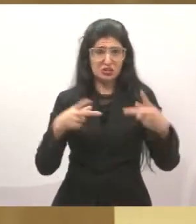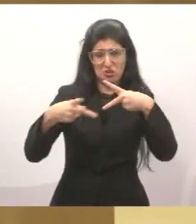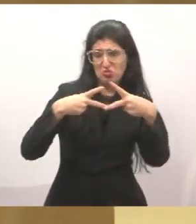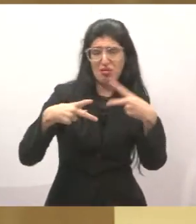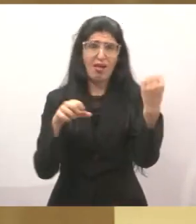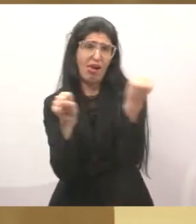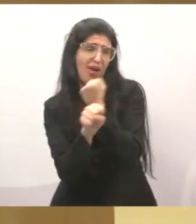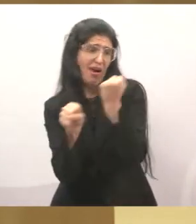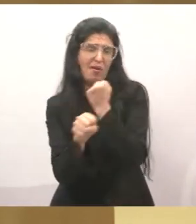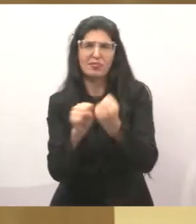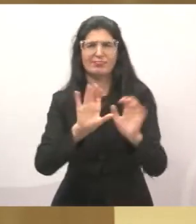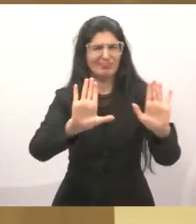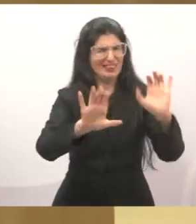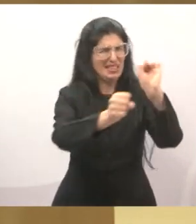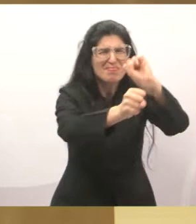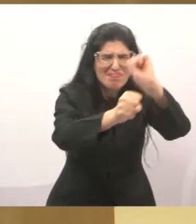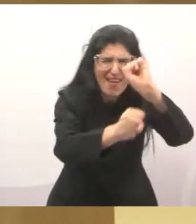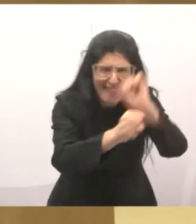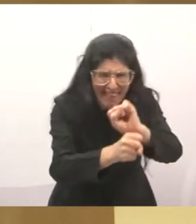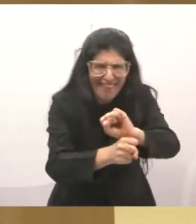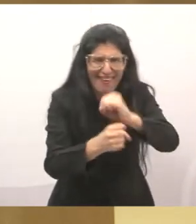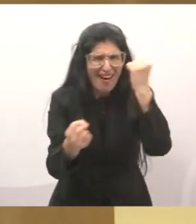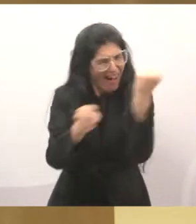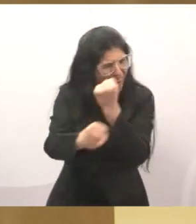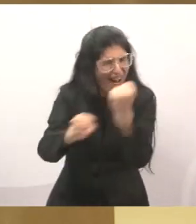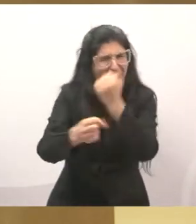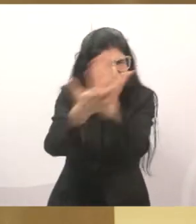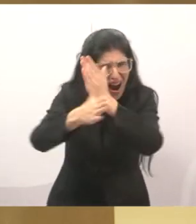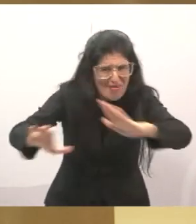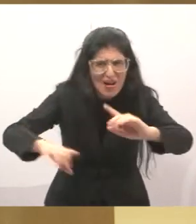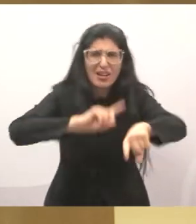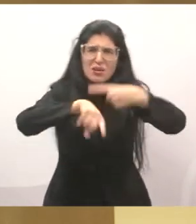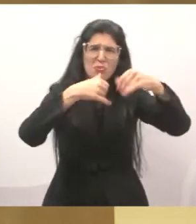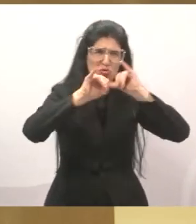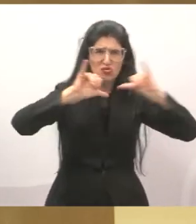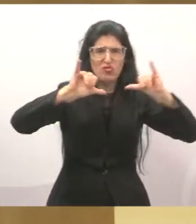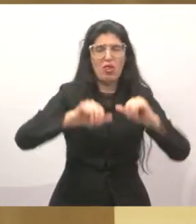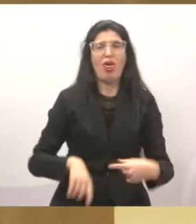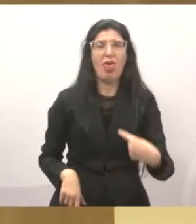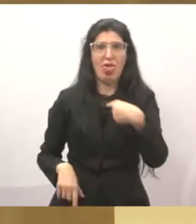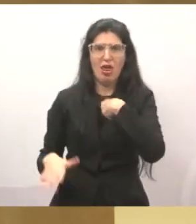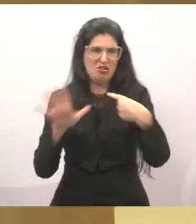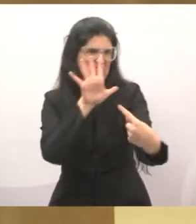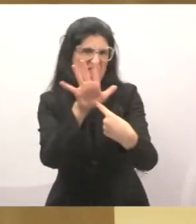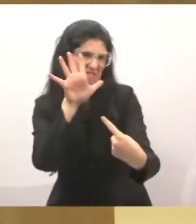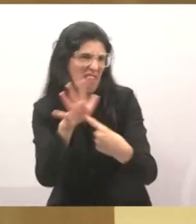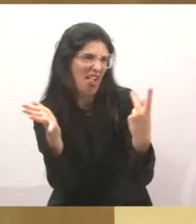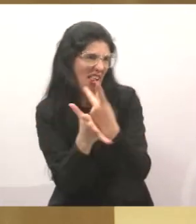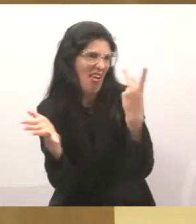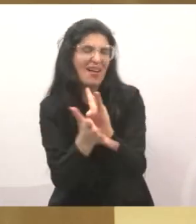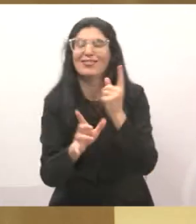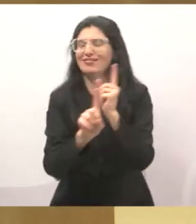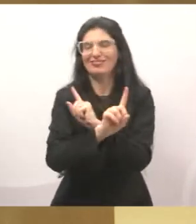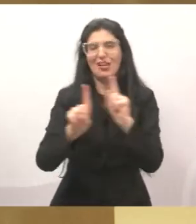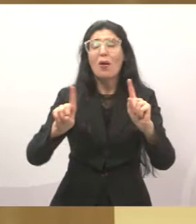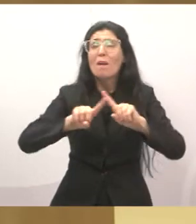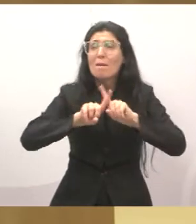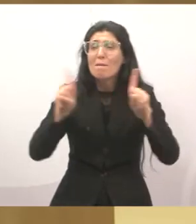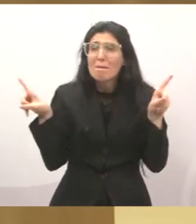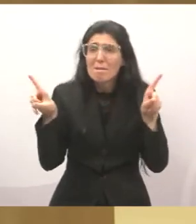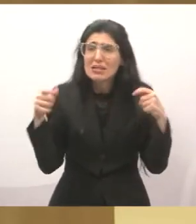Espera fazer a obra primeiro. Vai depois divulgar. Então, eu não estou aqui acusando de ilegalidade. Eu acho que é uma questão...